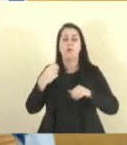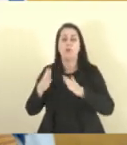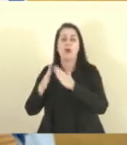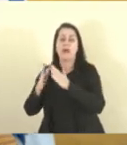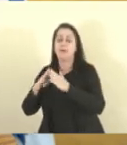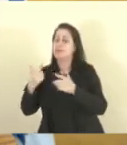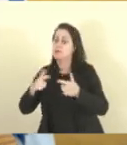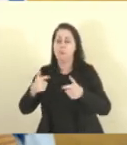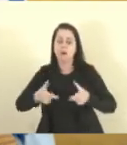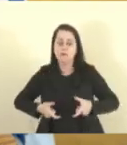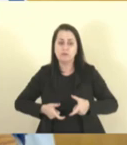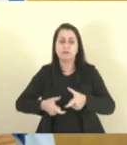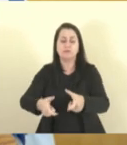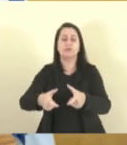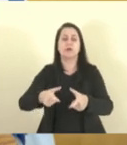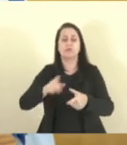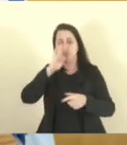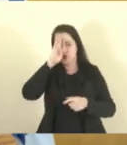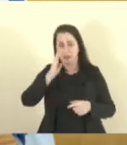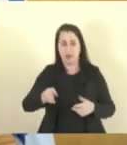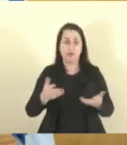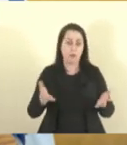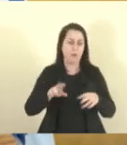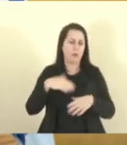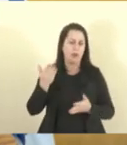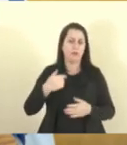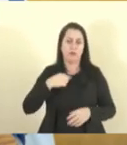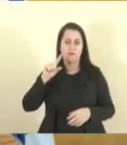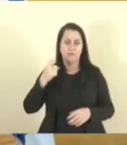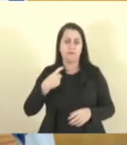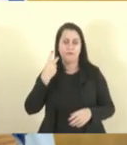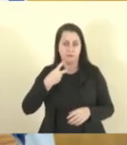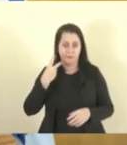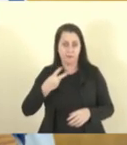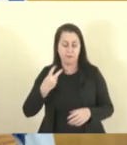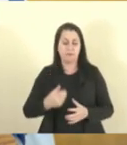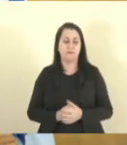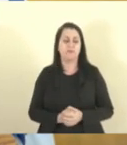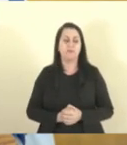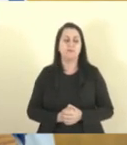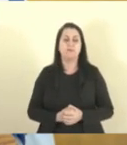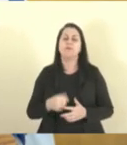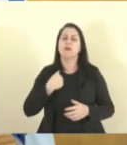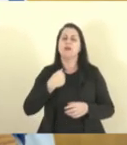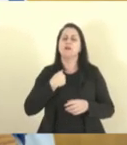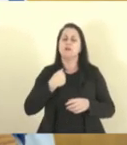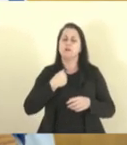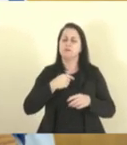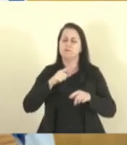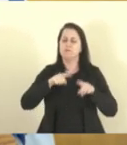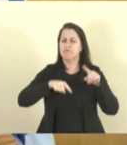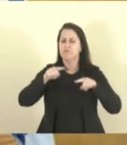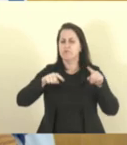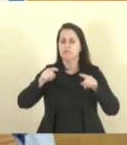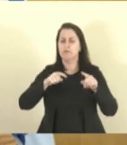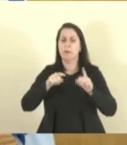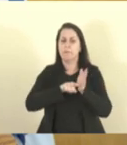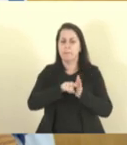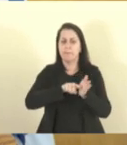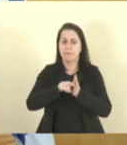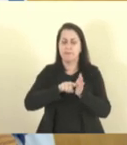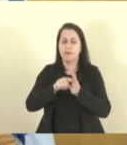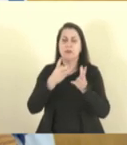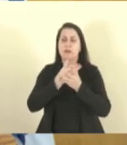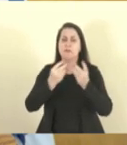públicos. Quando eu fui vereador, nós fizemos levantamento, deputado Danilo, diversos órgãos públicos,